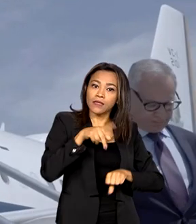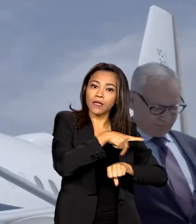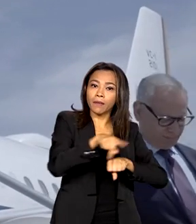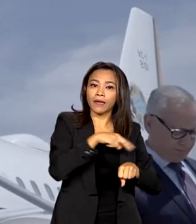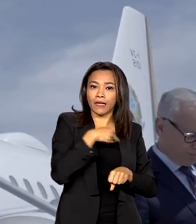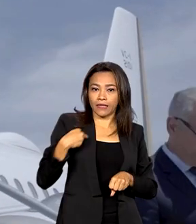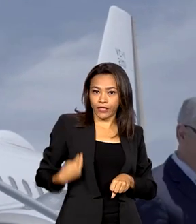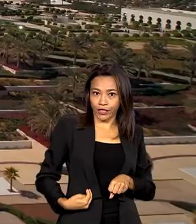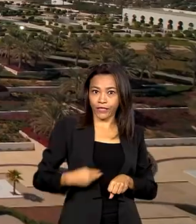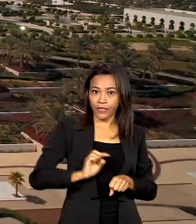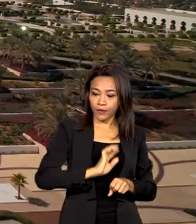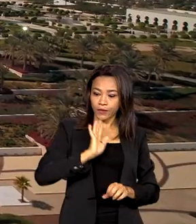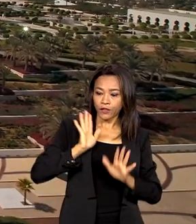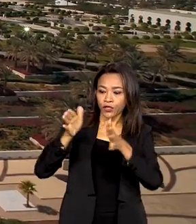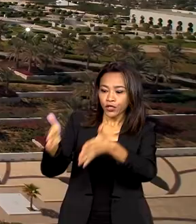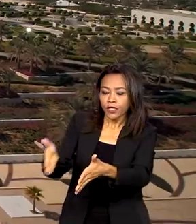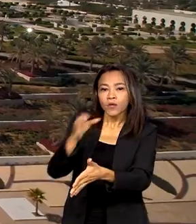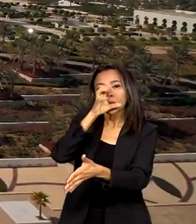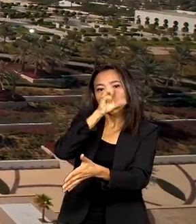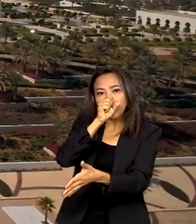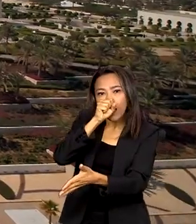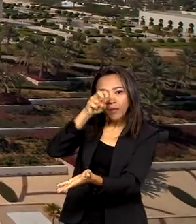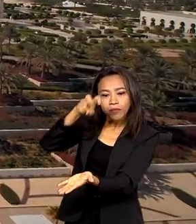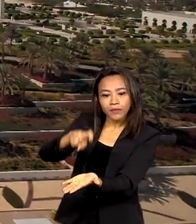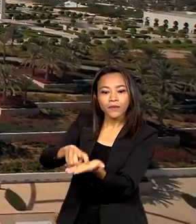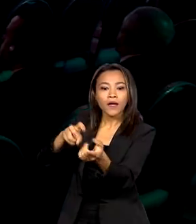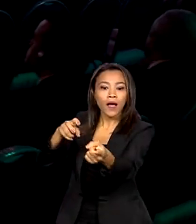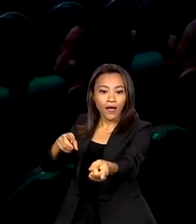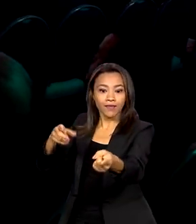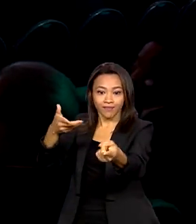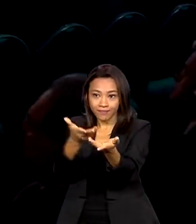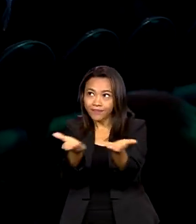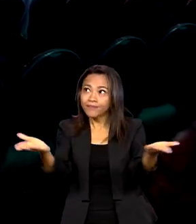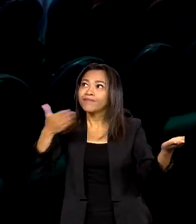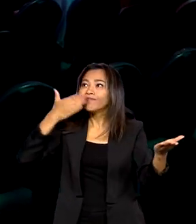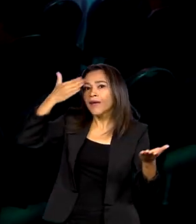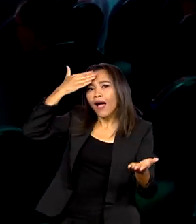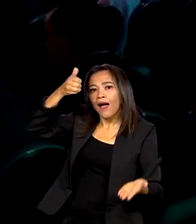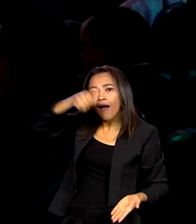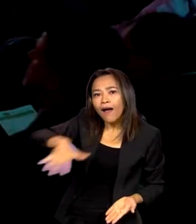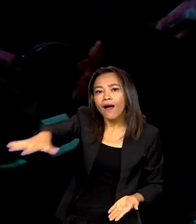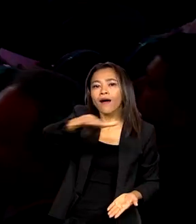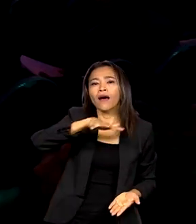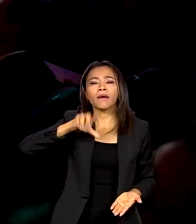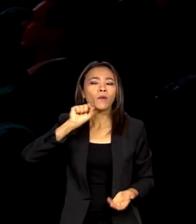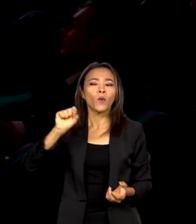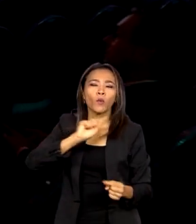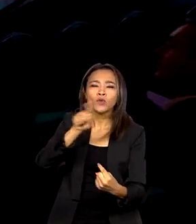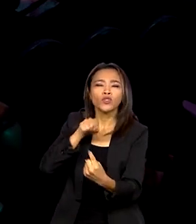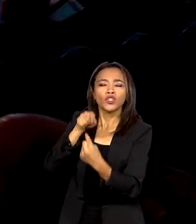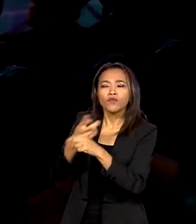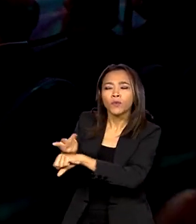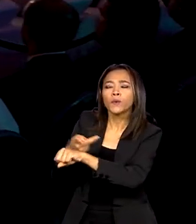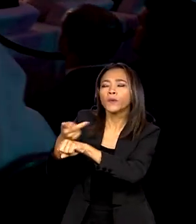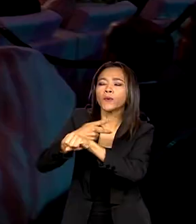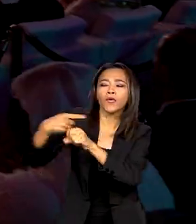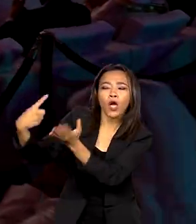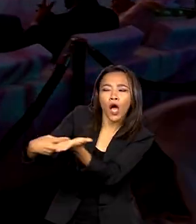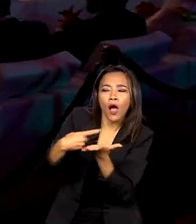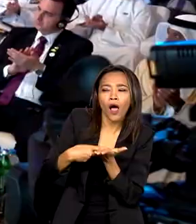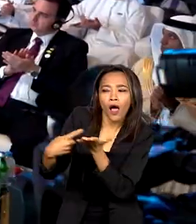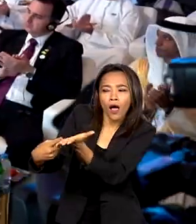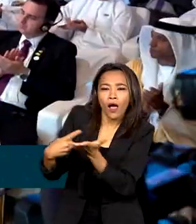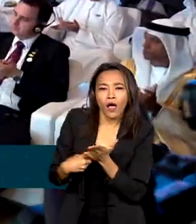desembarca neste sábado nos Emirados Árabes Unidos. Na bagagem, a busca por novos acordos comerciais e